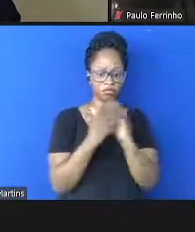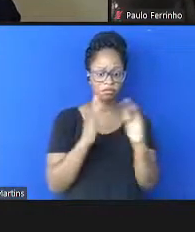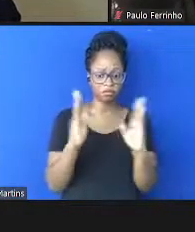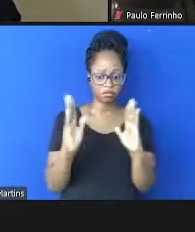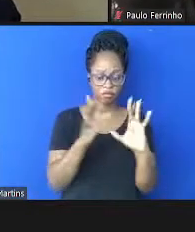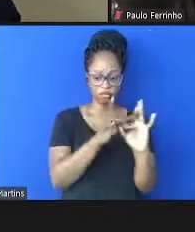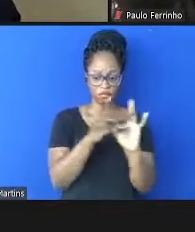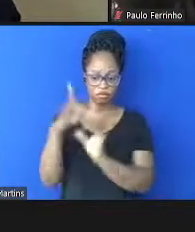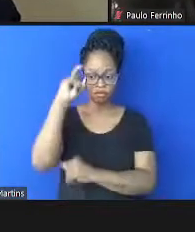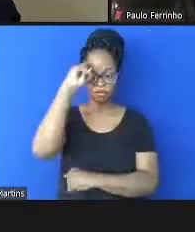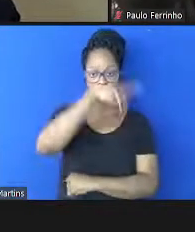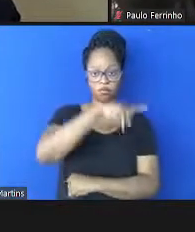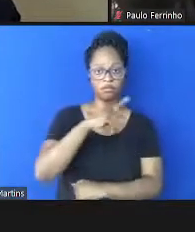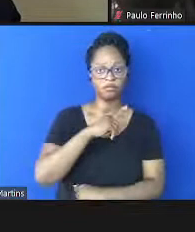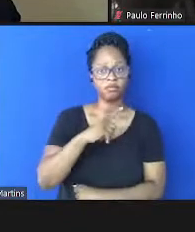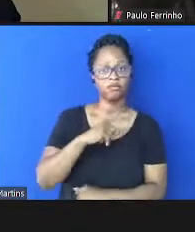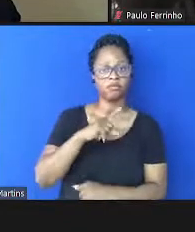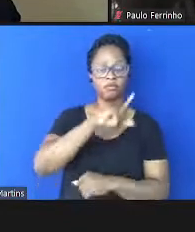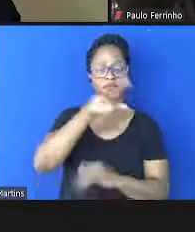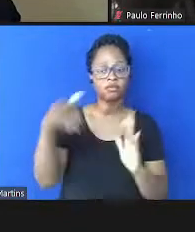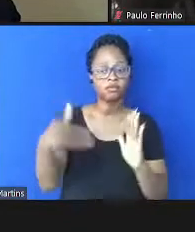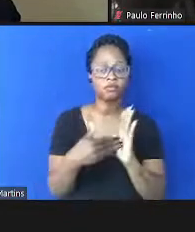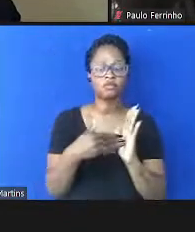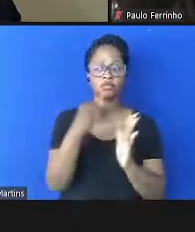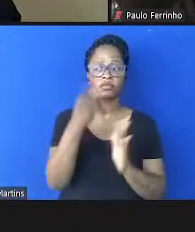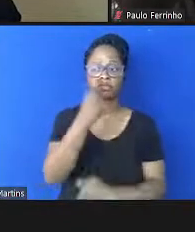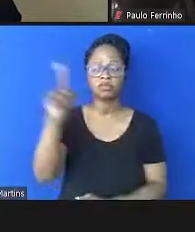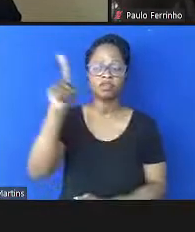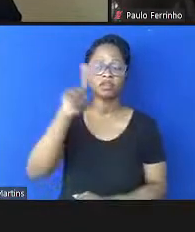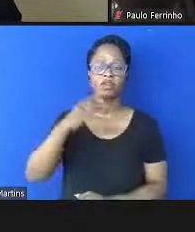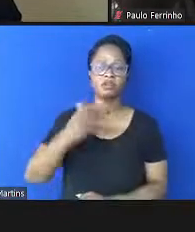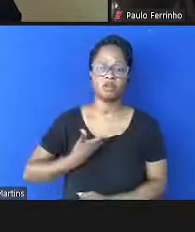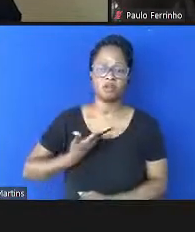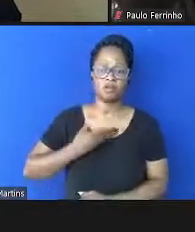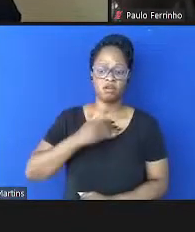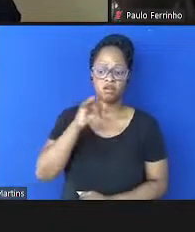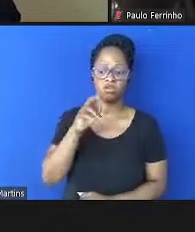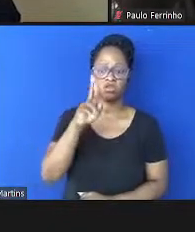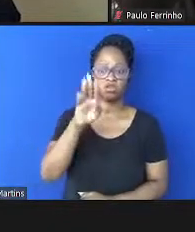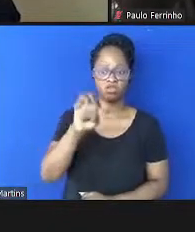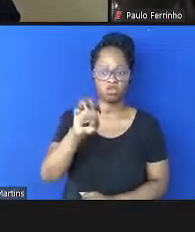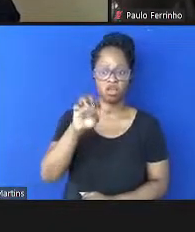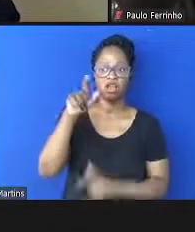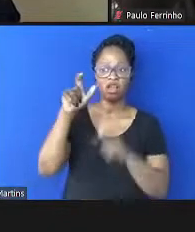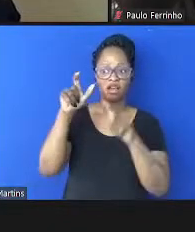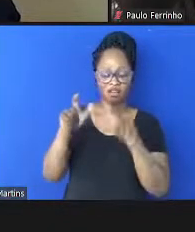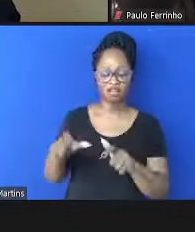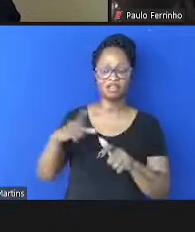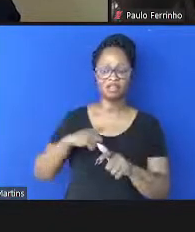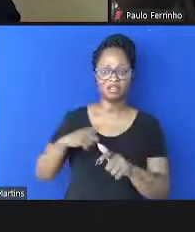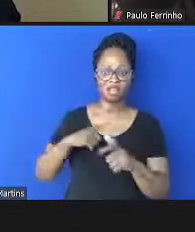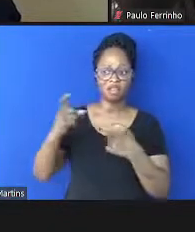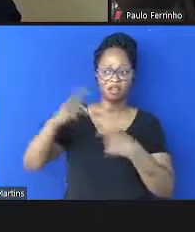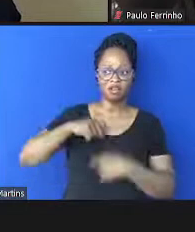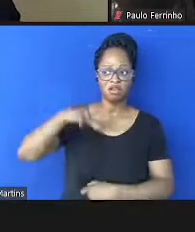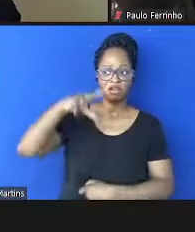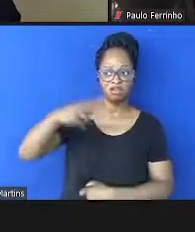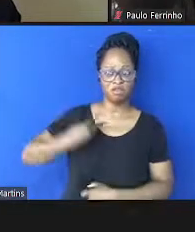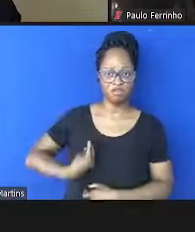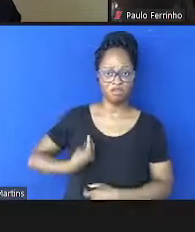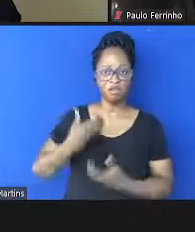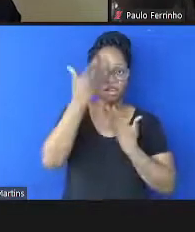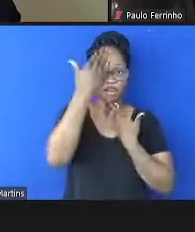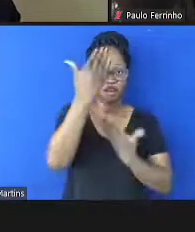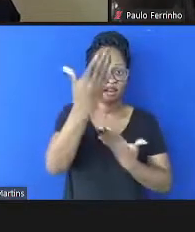vivendo. E, por fim, meu colega Jorge Magalhães, de Farmanguinhos, que está em Portugal no momento. Queria também agradecer a